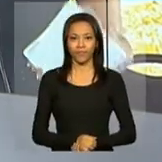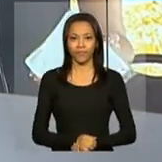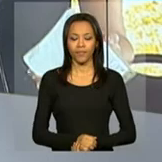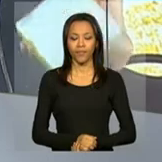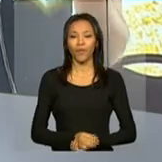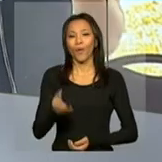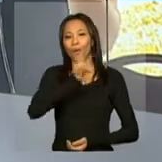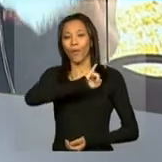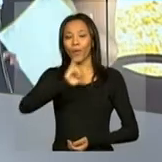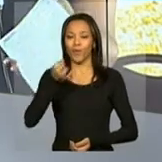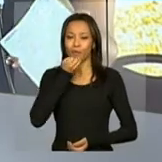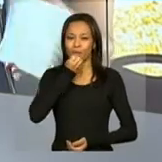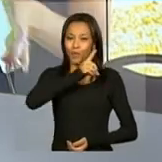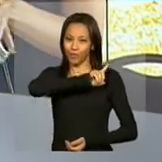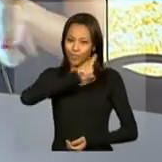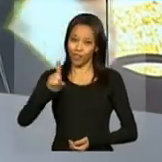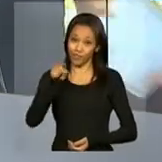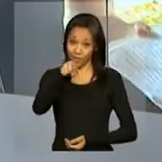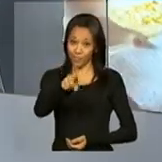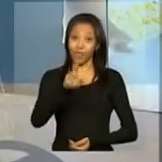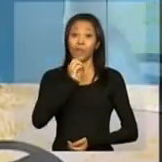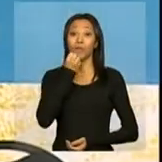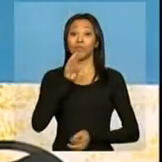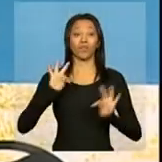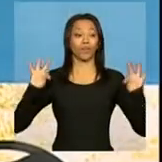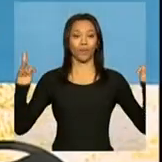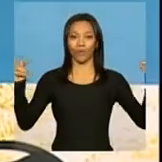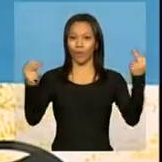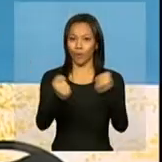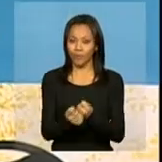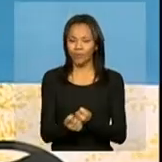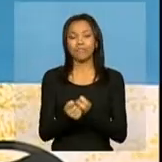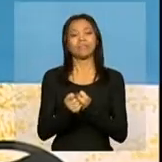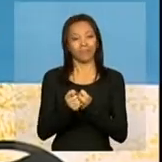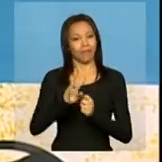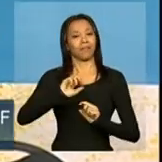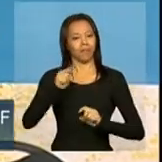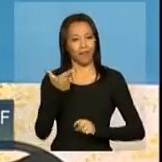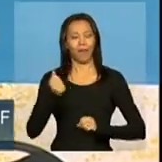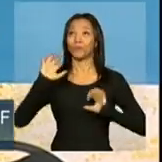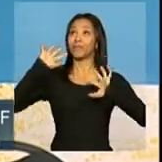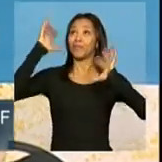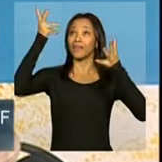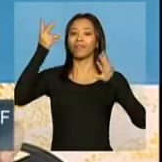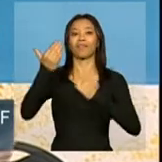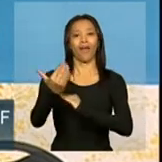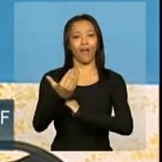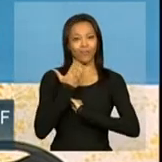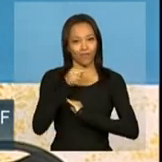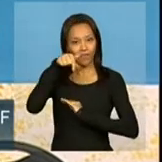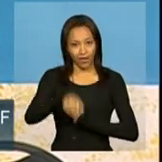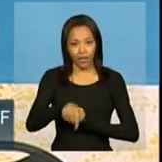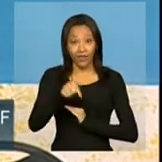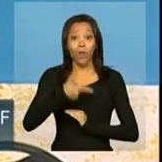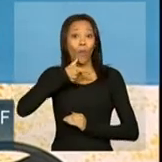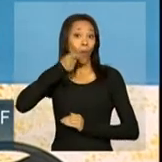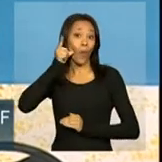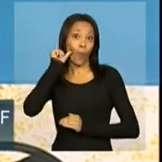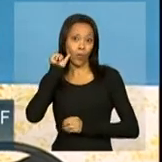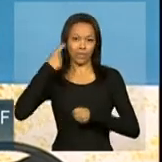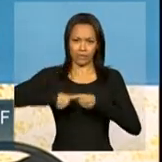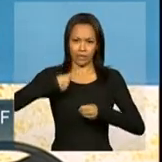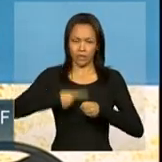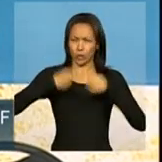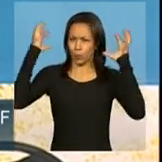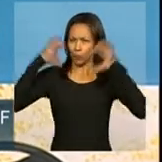Olá, Malu, bom dia a você, bom dia a todos. O tempo tem colaborado sim aqui em Mato Grosso. Ontem, em Lucas do Rio Verde, deu uma